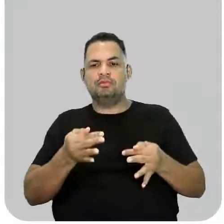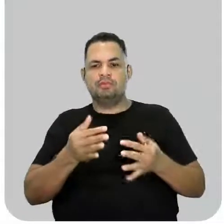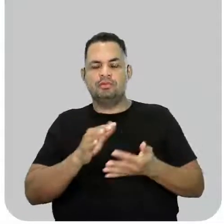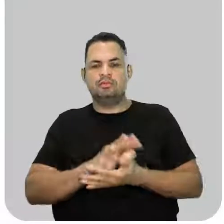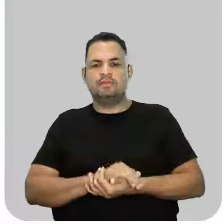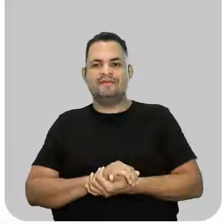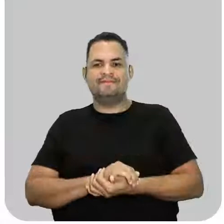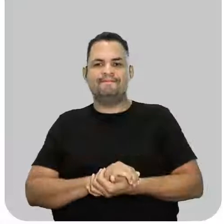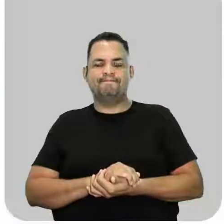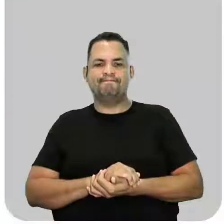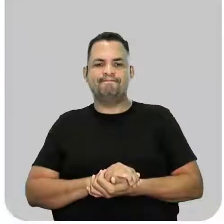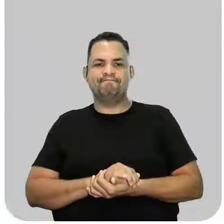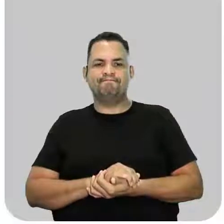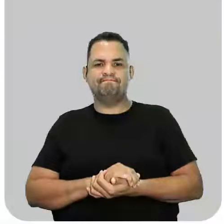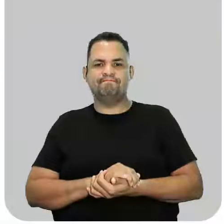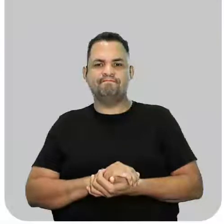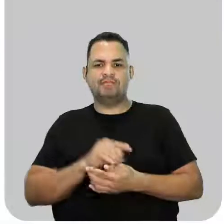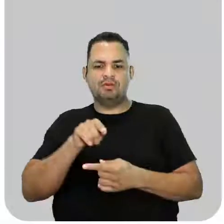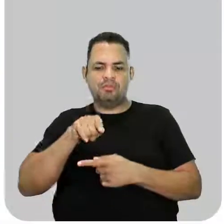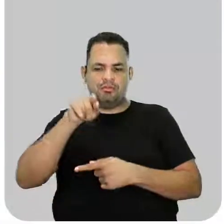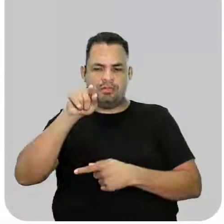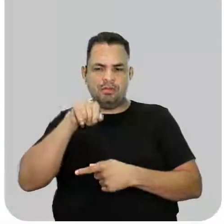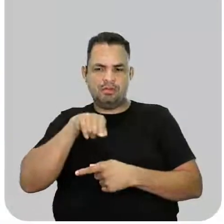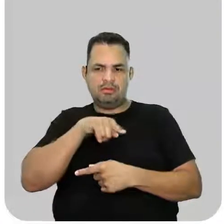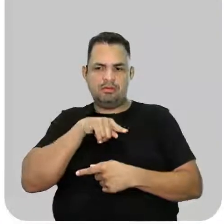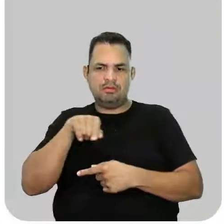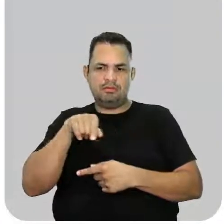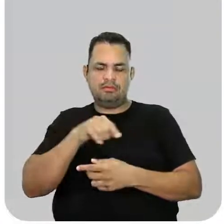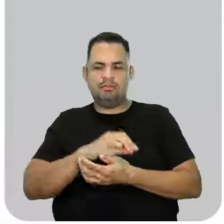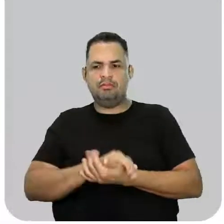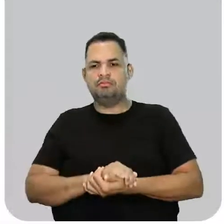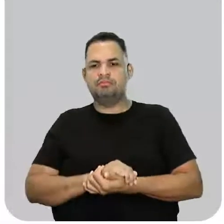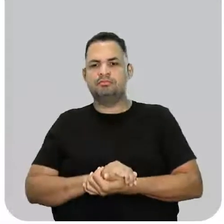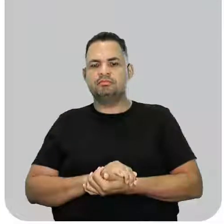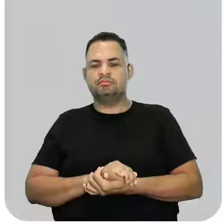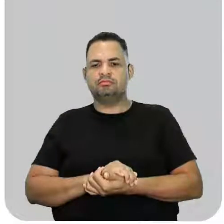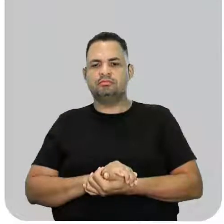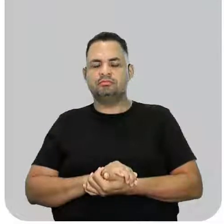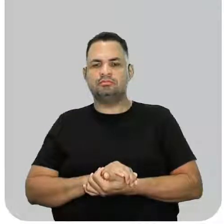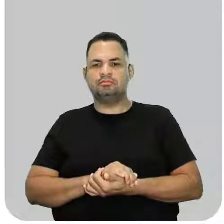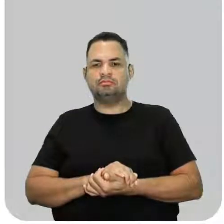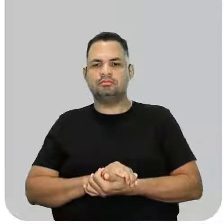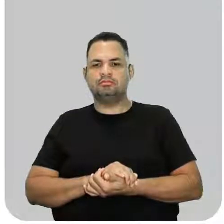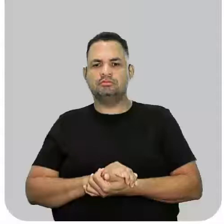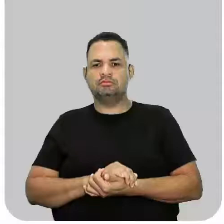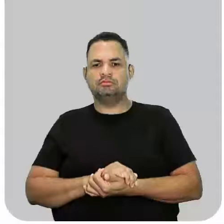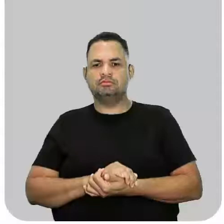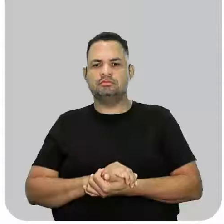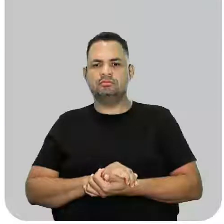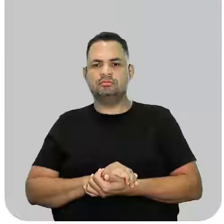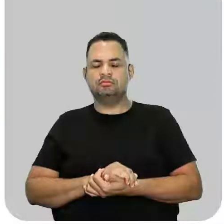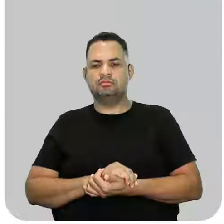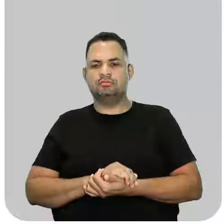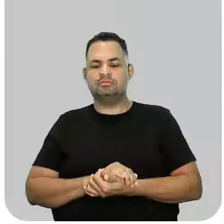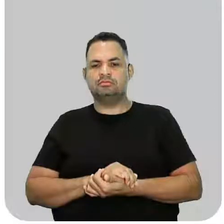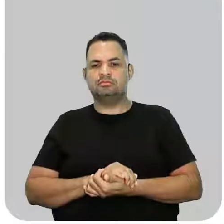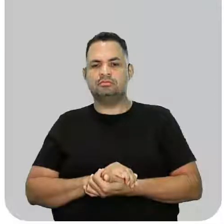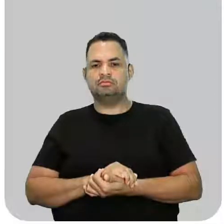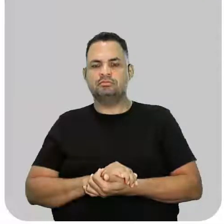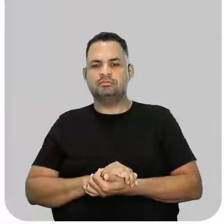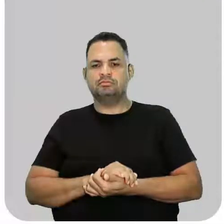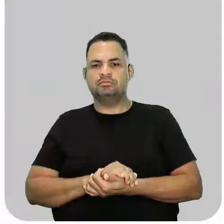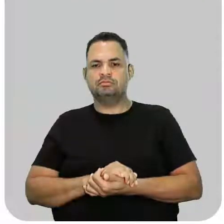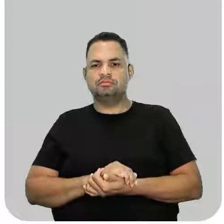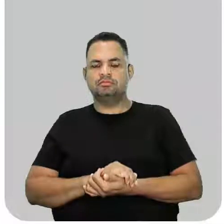Não é um carbono terminal, ele é uma ramificação, uma extensão, perdão, aqui do meu ciclo. Ele não é